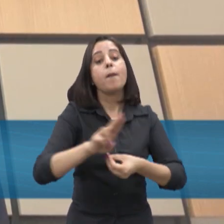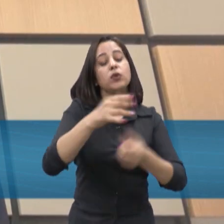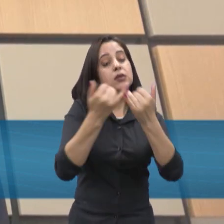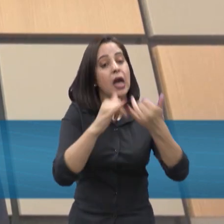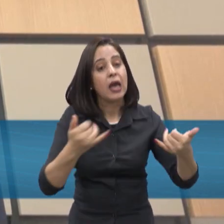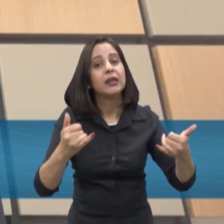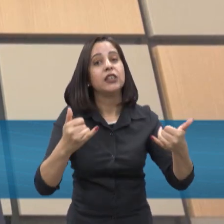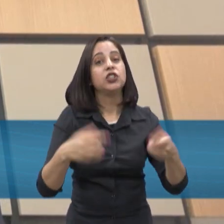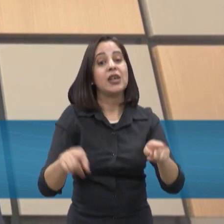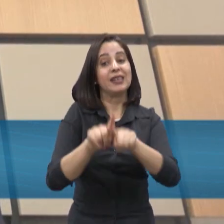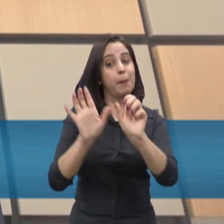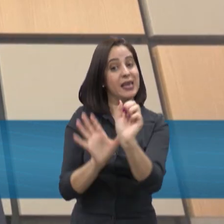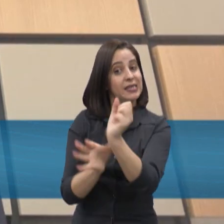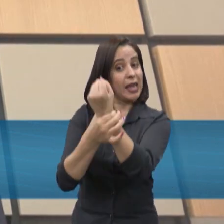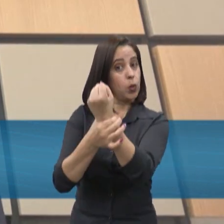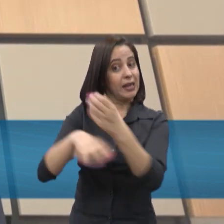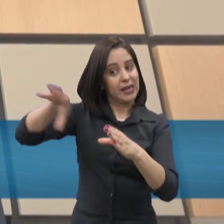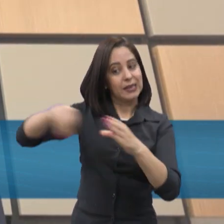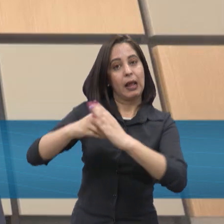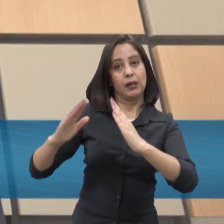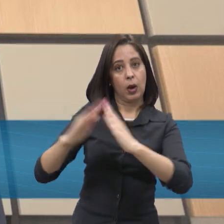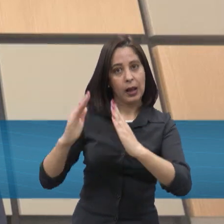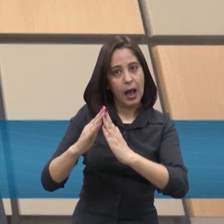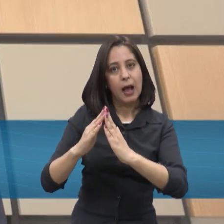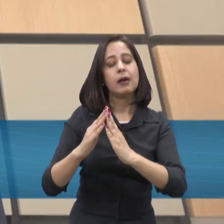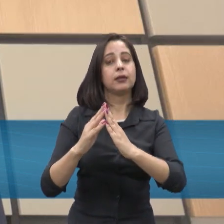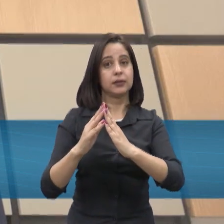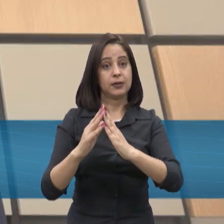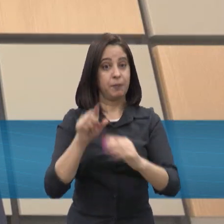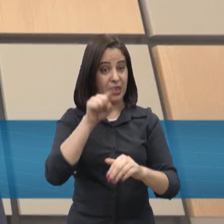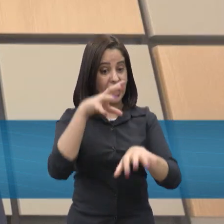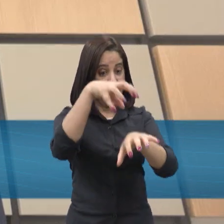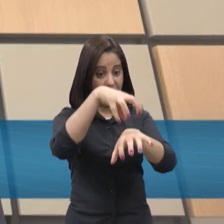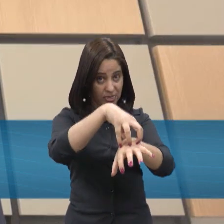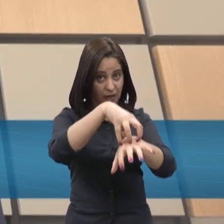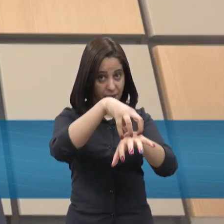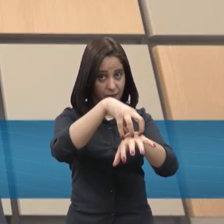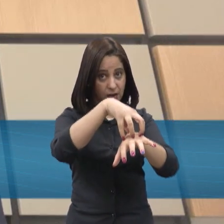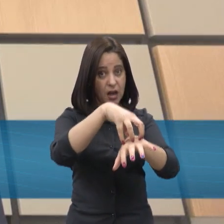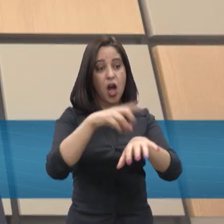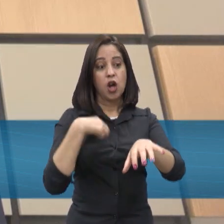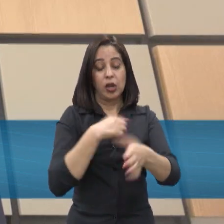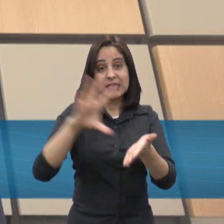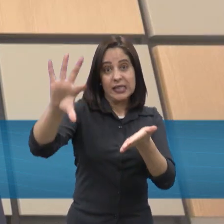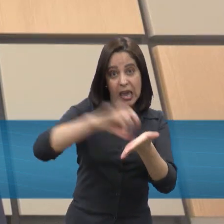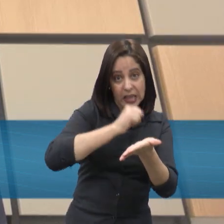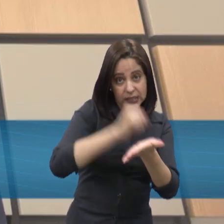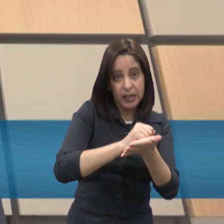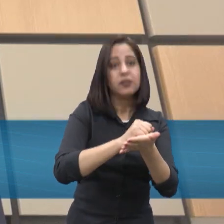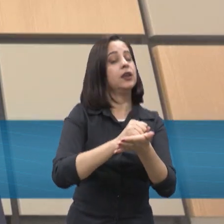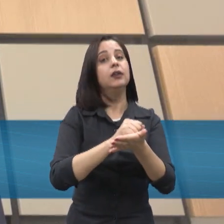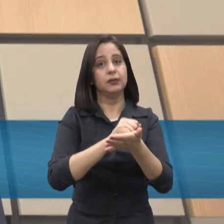segurança com energia elétrica. Fazemos nesse processo aí o cadastramento na tarifa social,